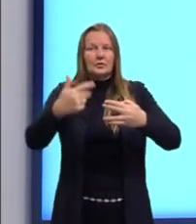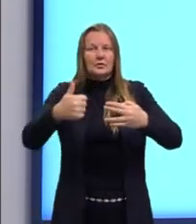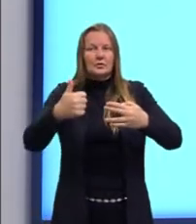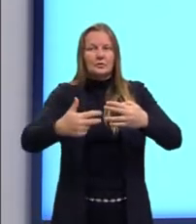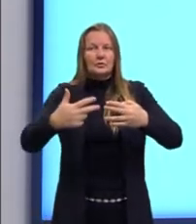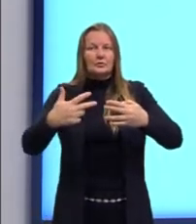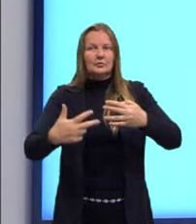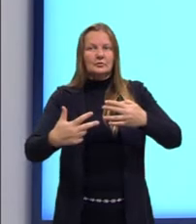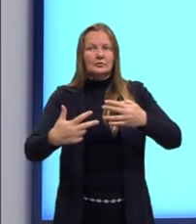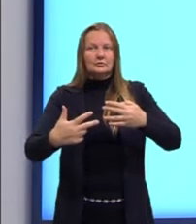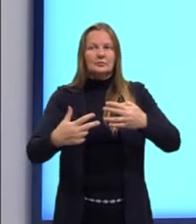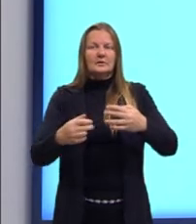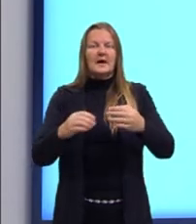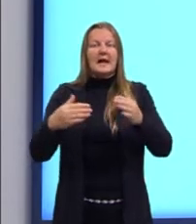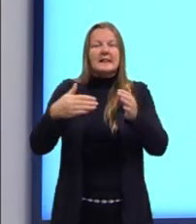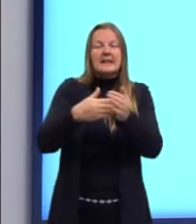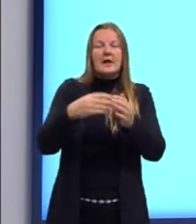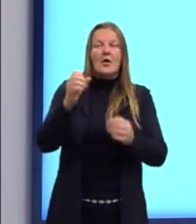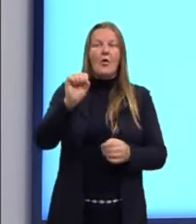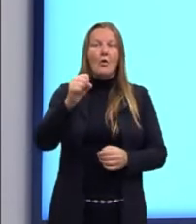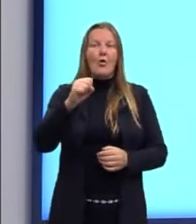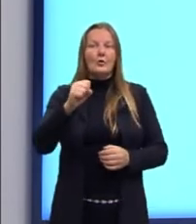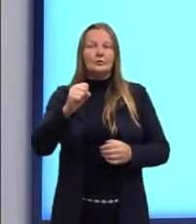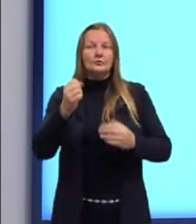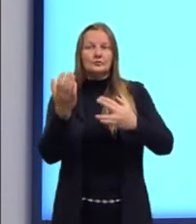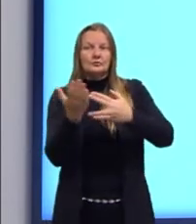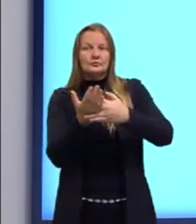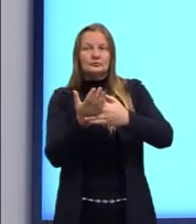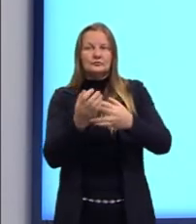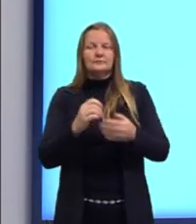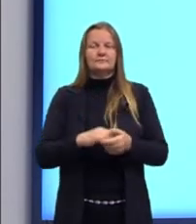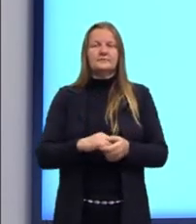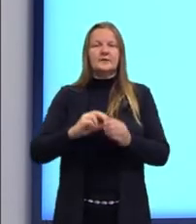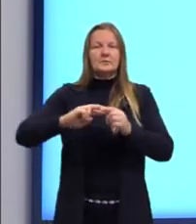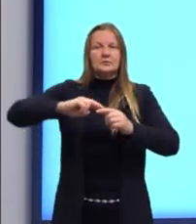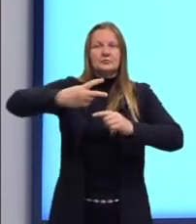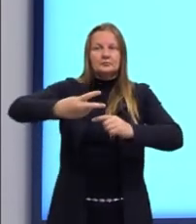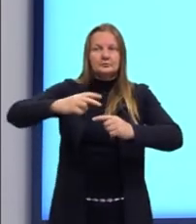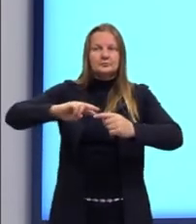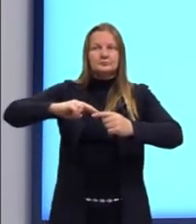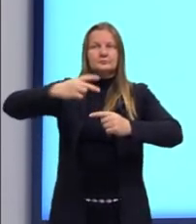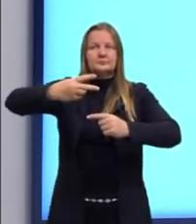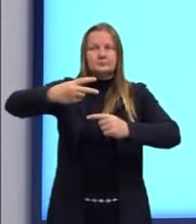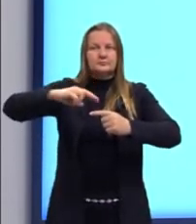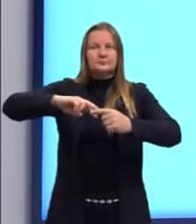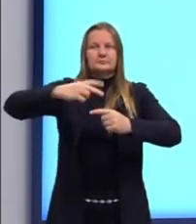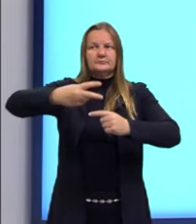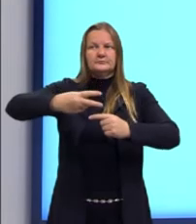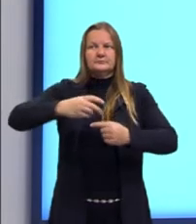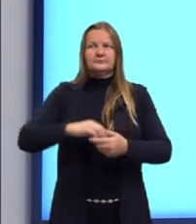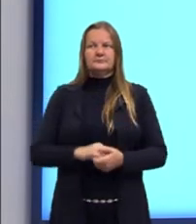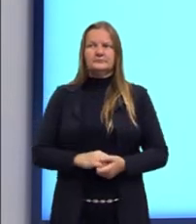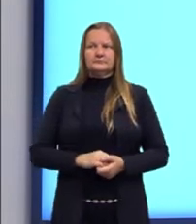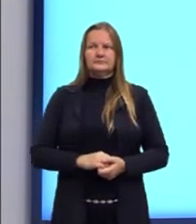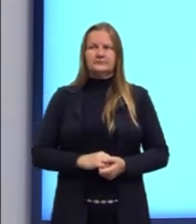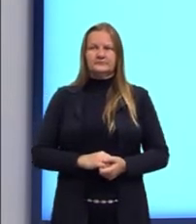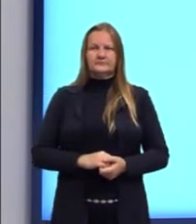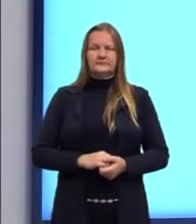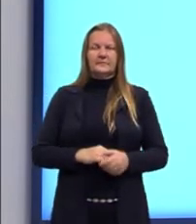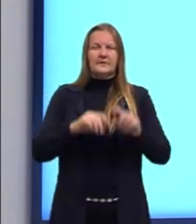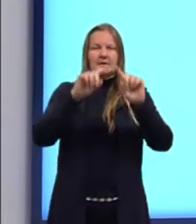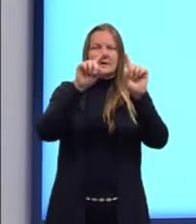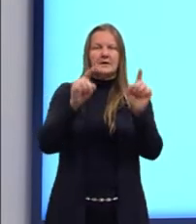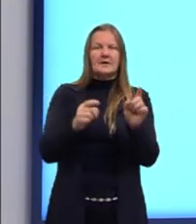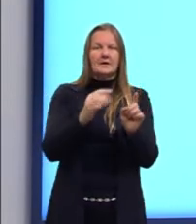diante, até chegar lá no oitavo intervalo, nós sempre vamos dobrar o valor anterior. Então no segundo intervalo, a F de 2